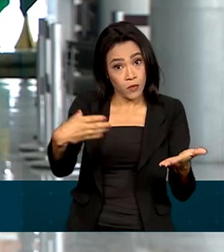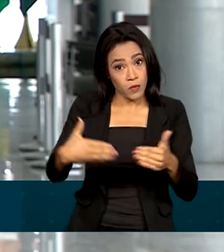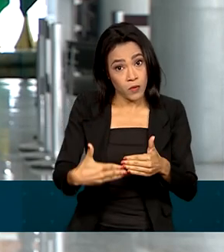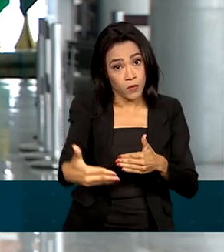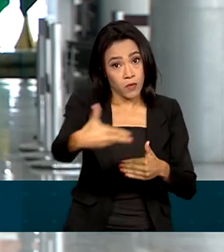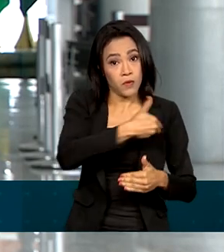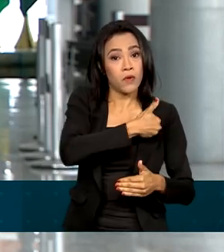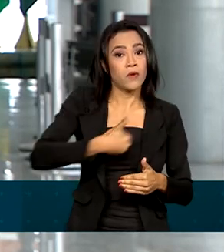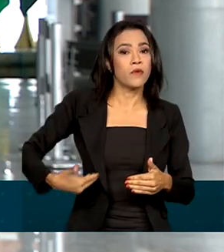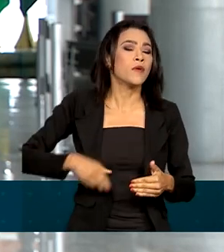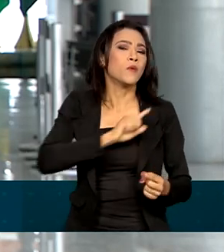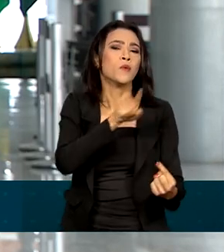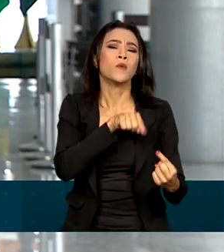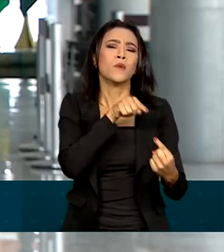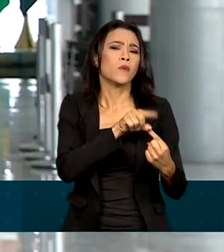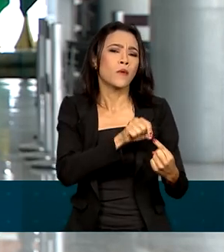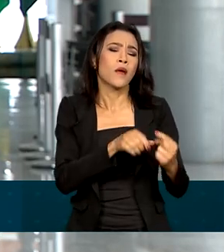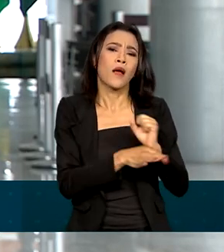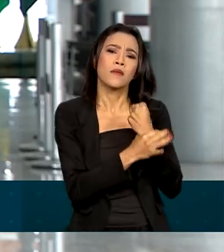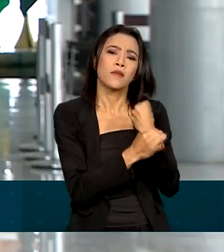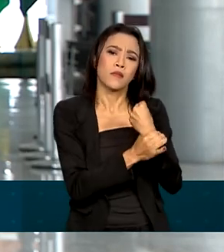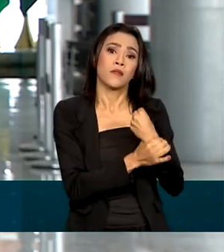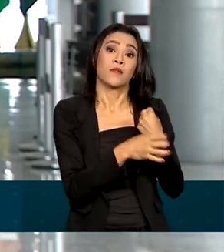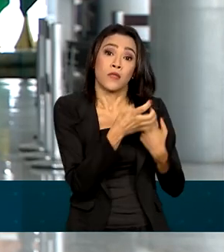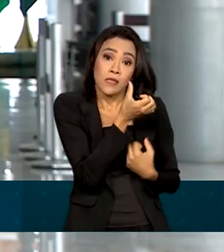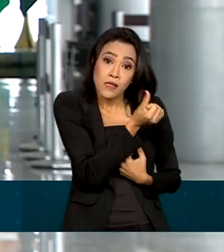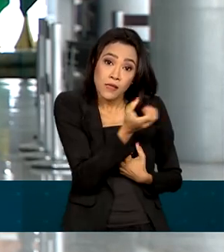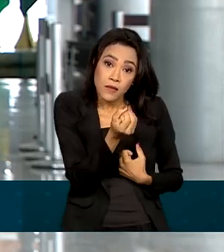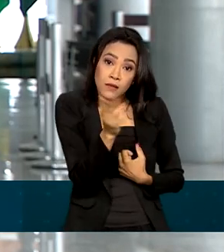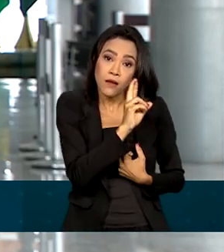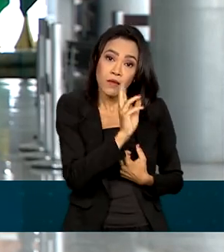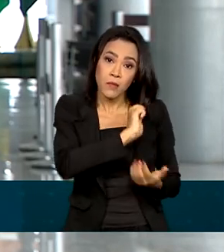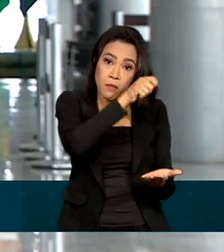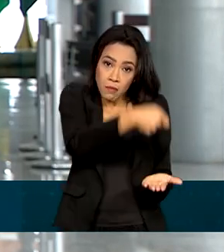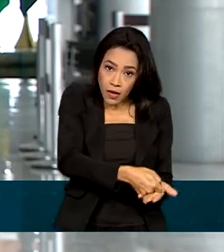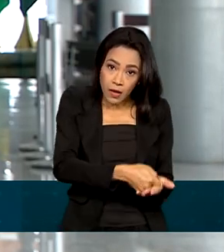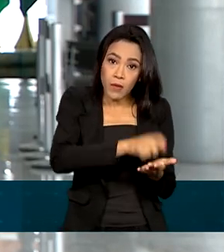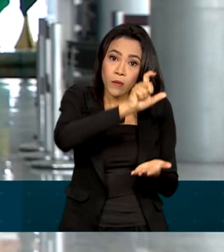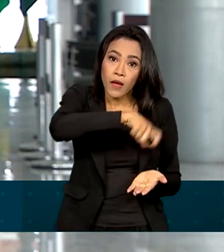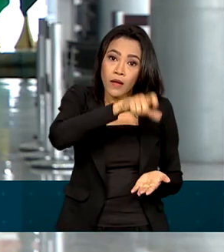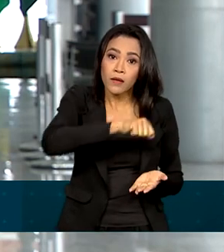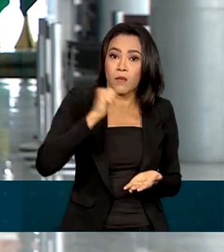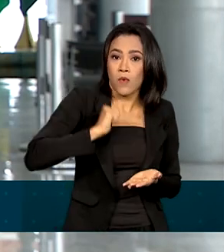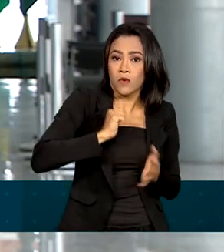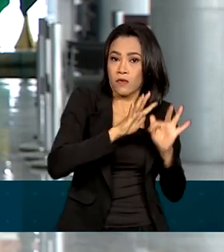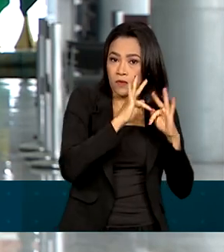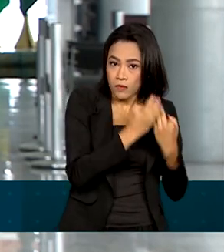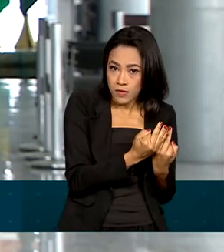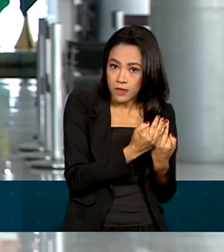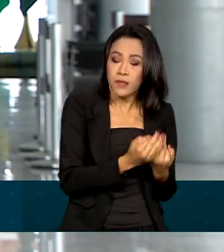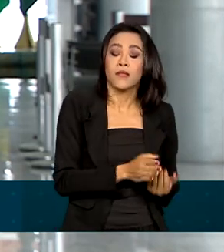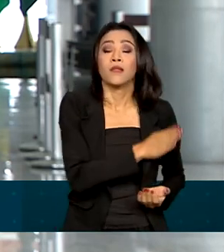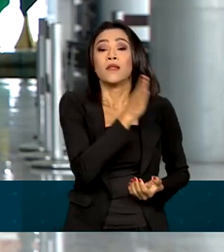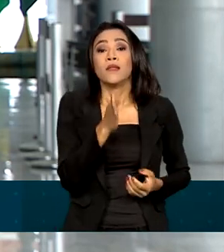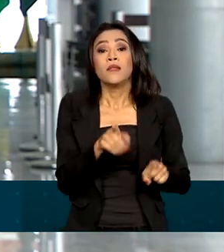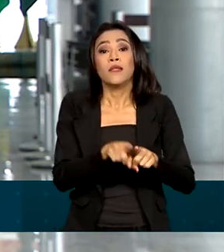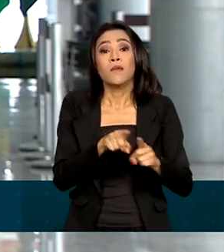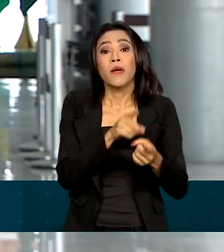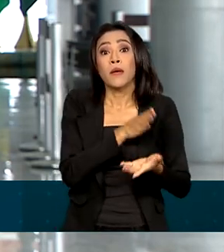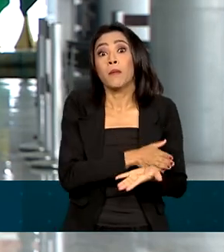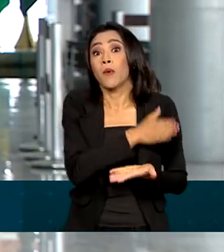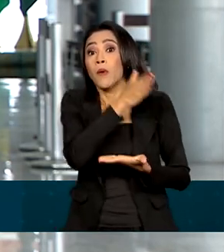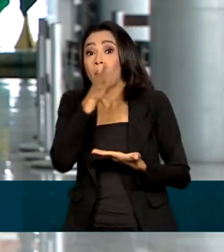elas, a que garante o pagamento de R$ 600 para o Bolsa Família este ano e também o que prorroga a